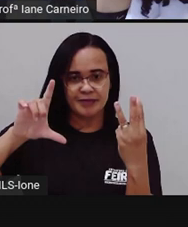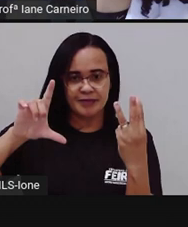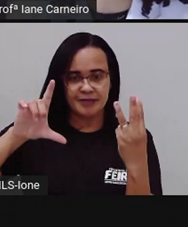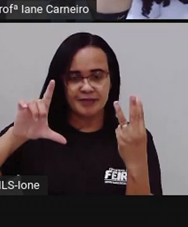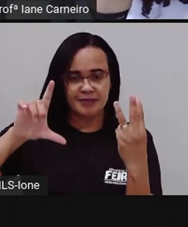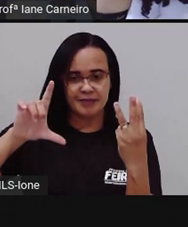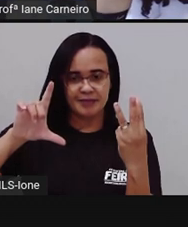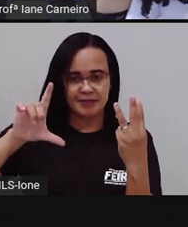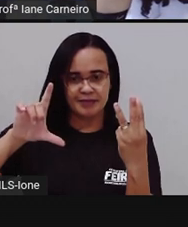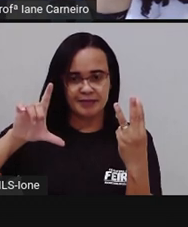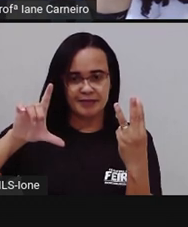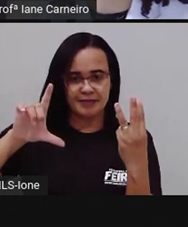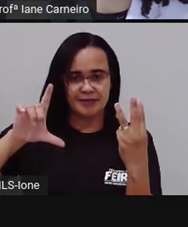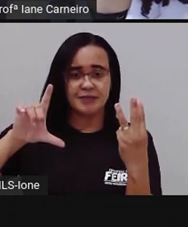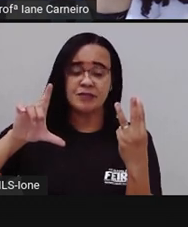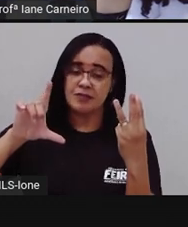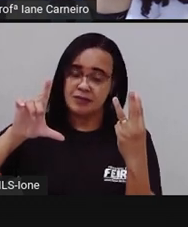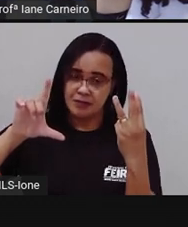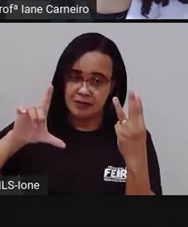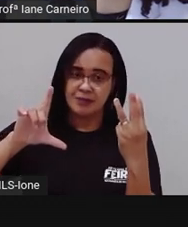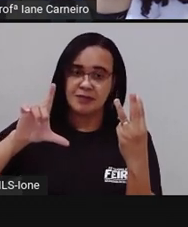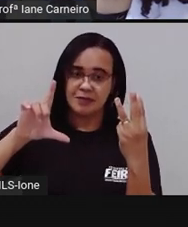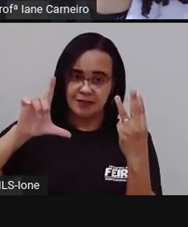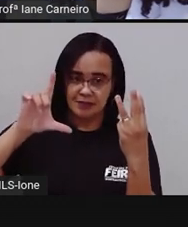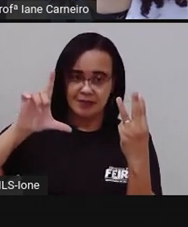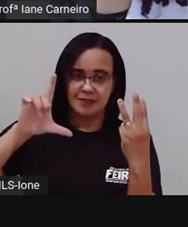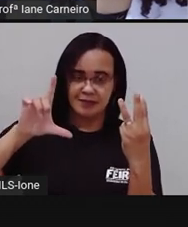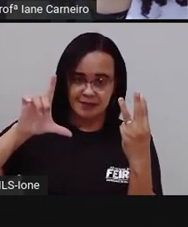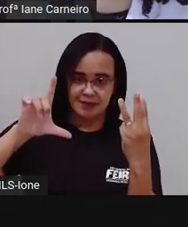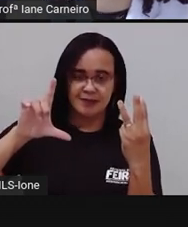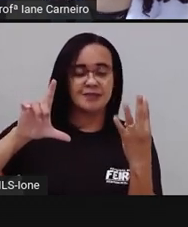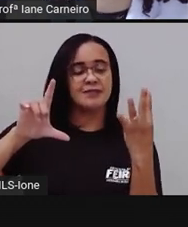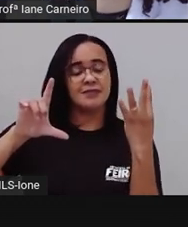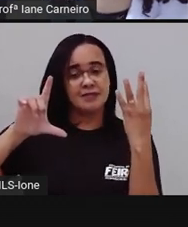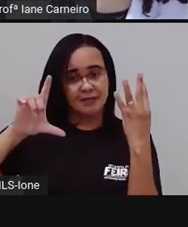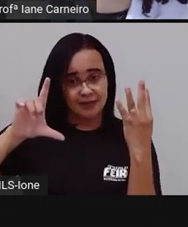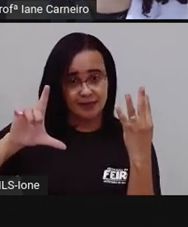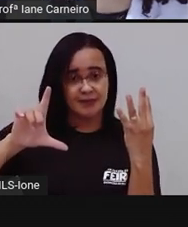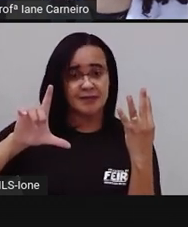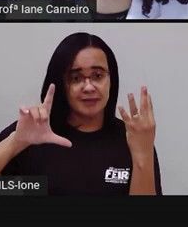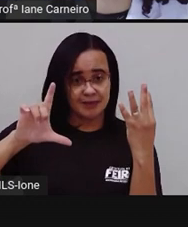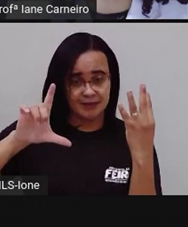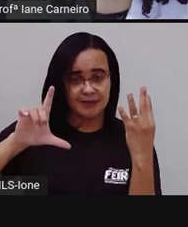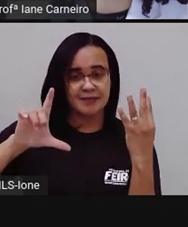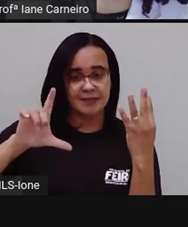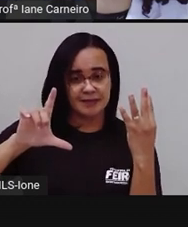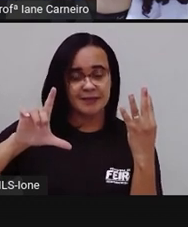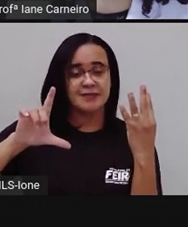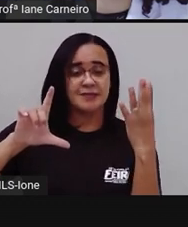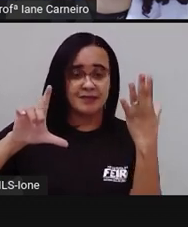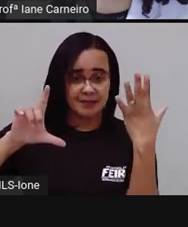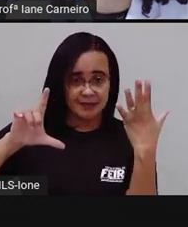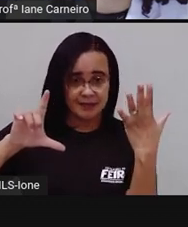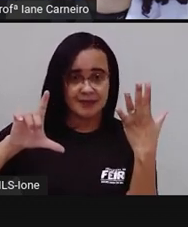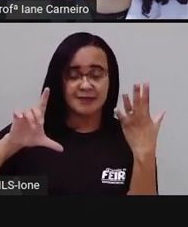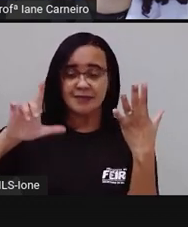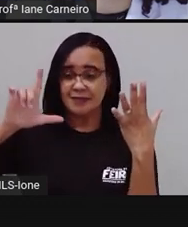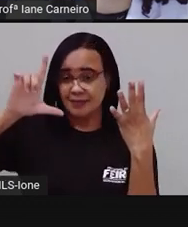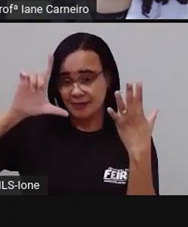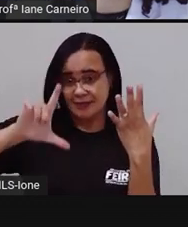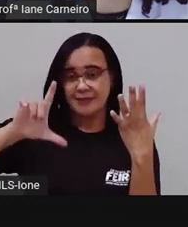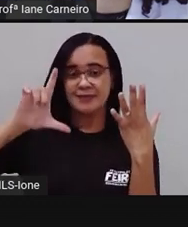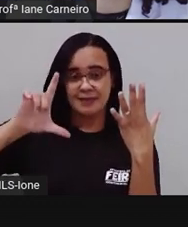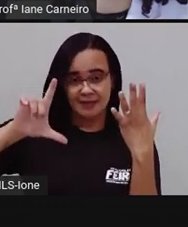Nessa garrafinha tem mais um litro de álcool. Nessa também. E nessa,